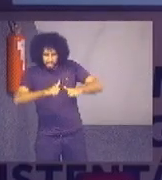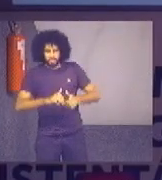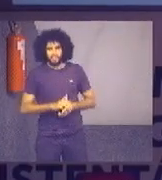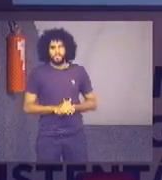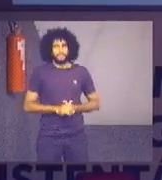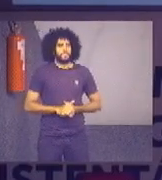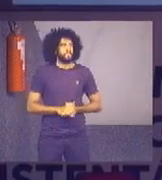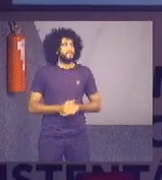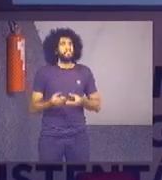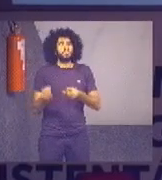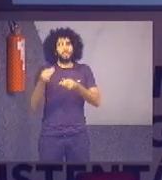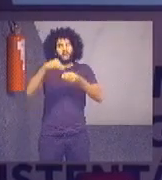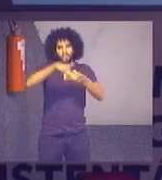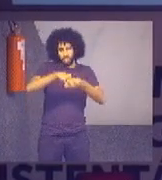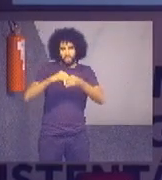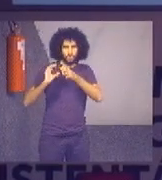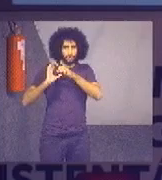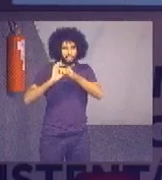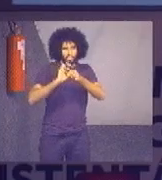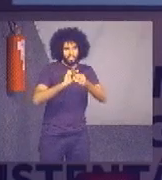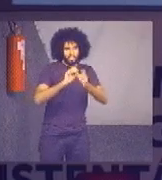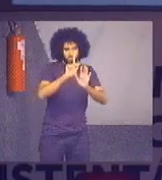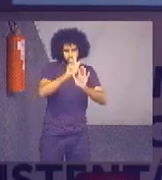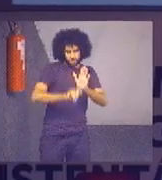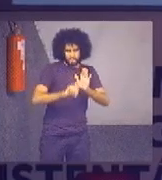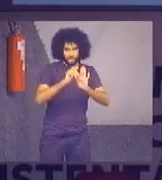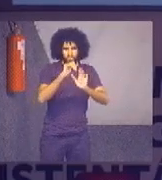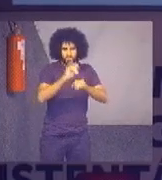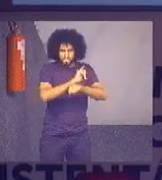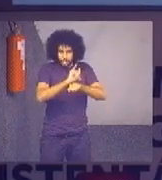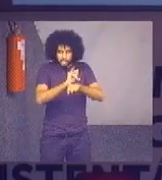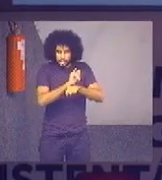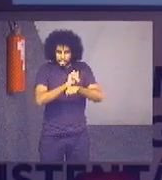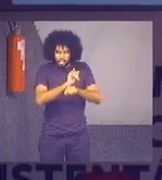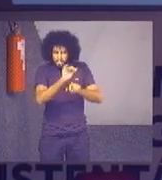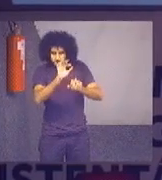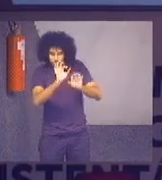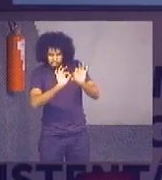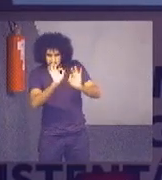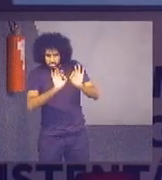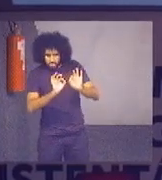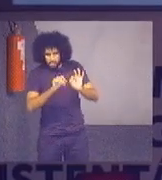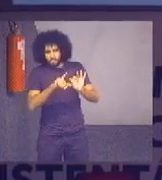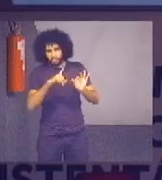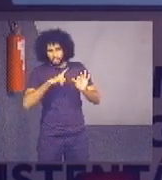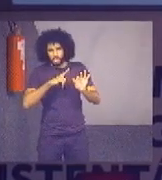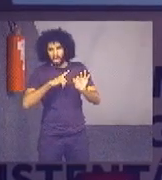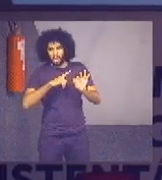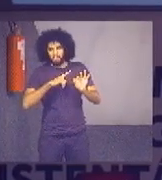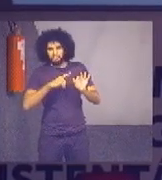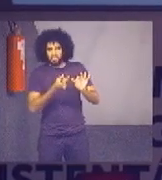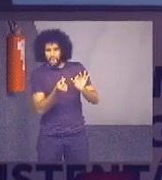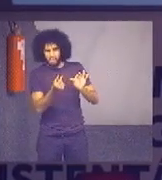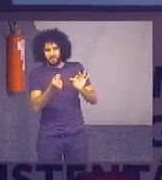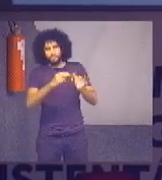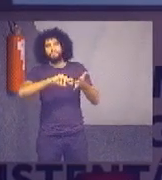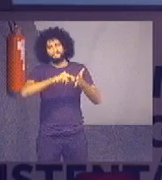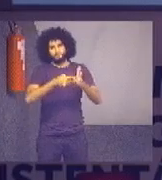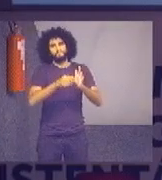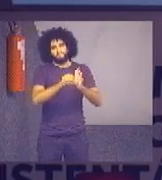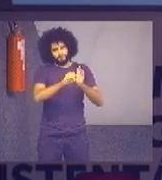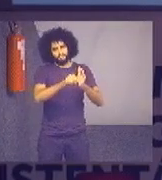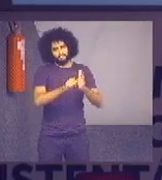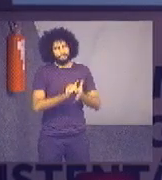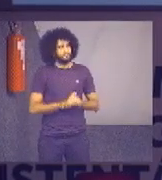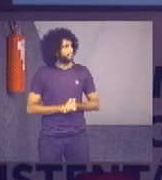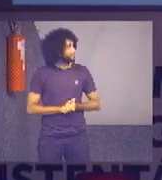Dentro do contexto da gestão estratégica, do planejamento, são valores significativos. Então, aí agora eu vou por